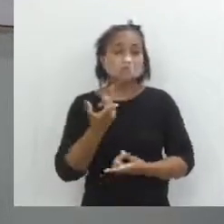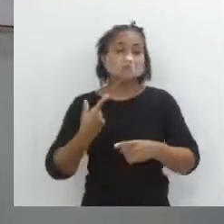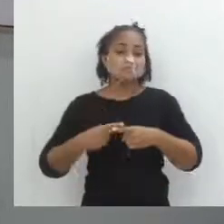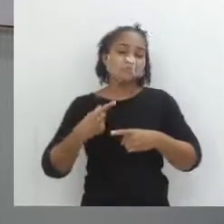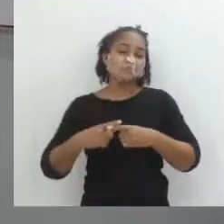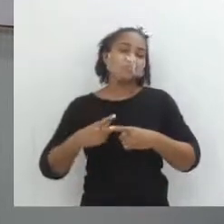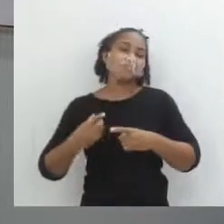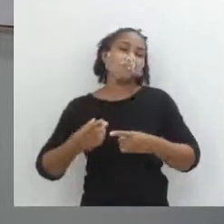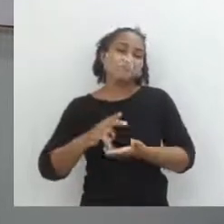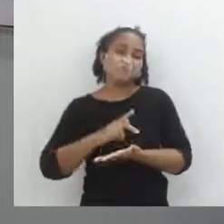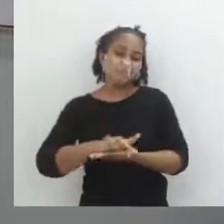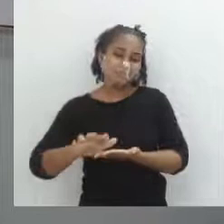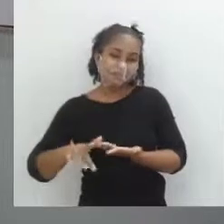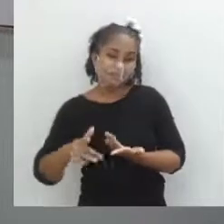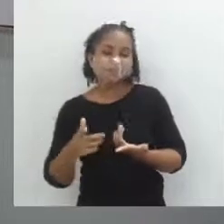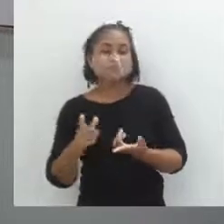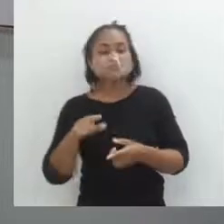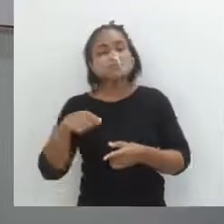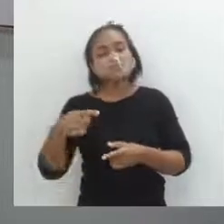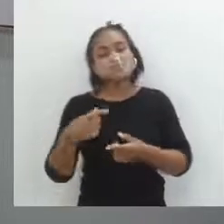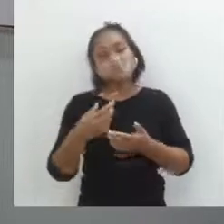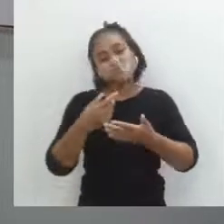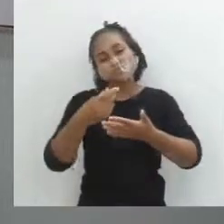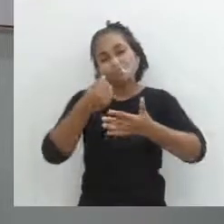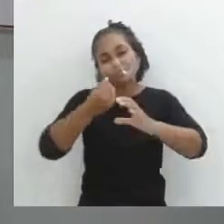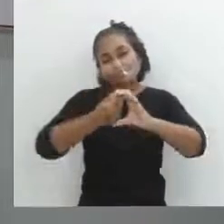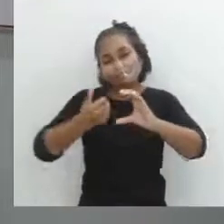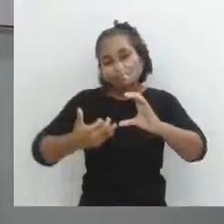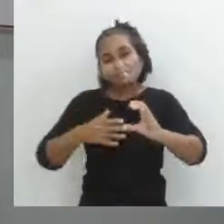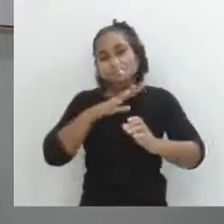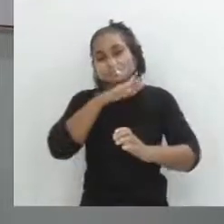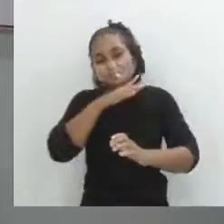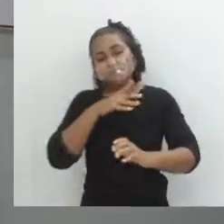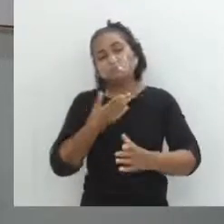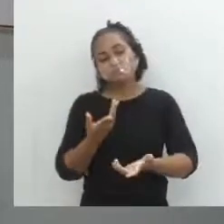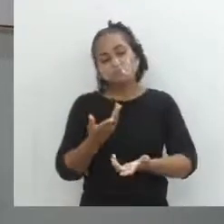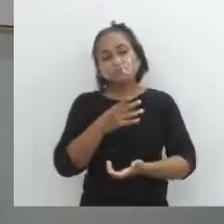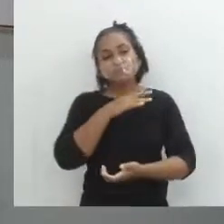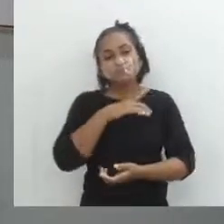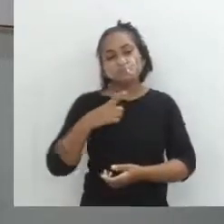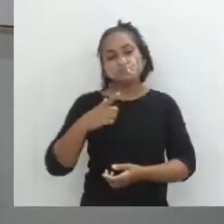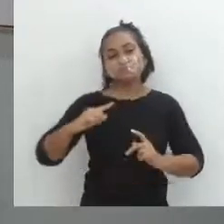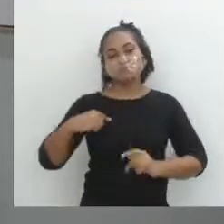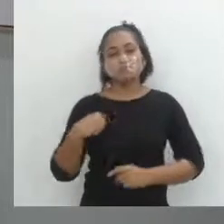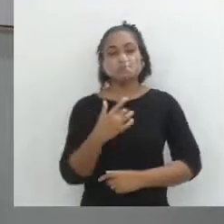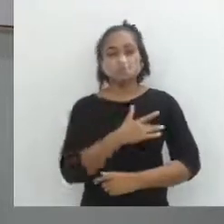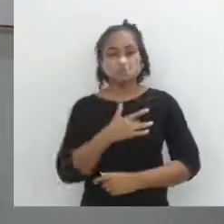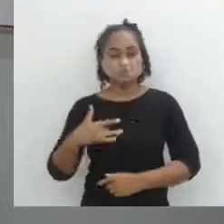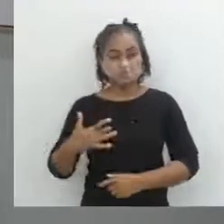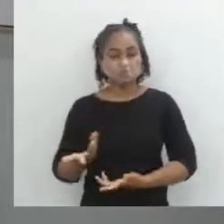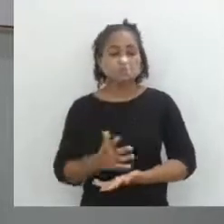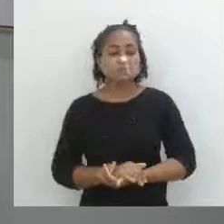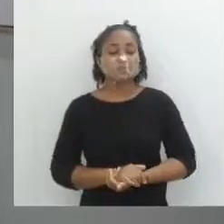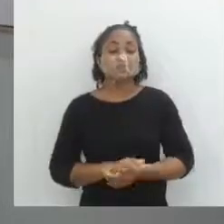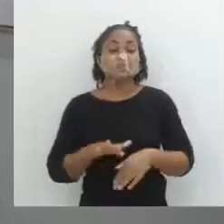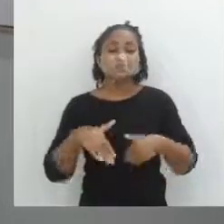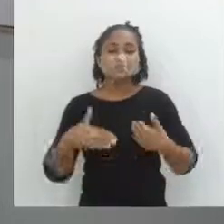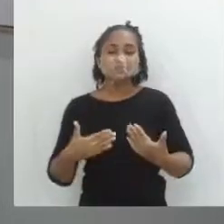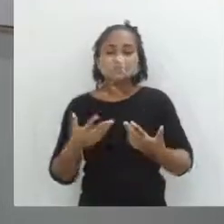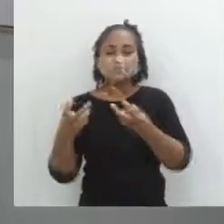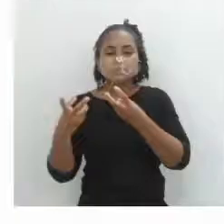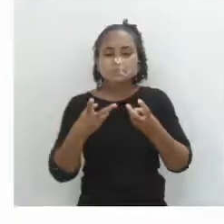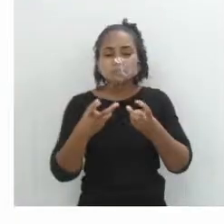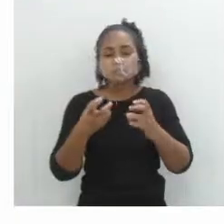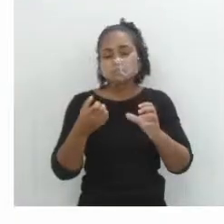da sua presença de vários sais e outros elementos que podem ser prejudiciais à nossa saúde. A gente vai ver agora a